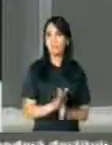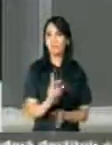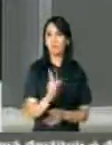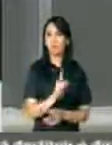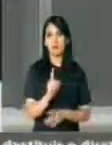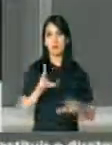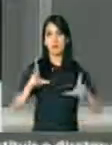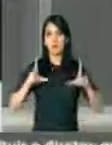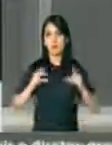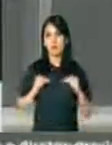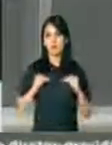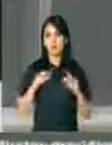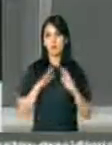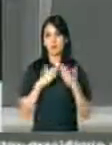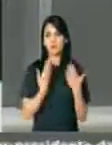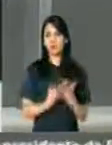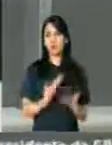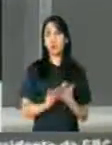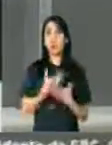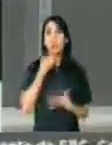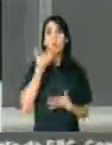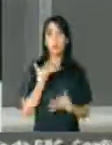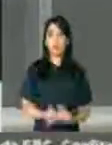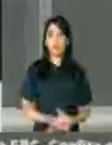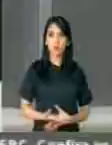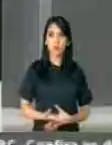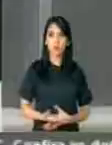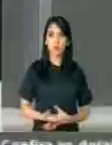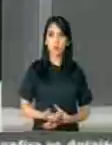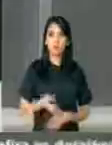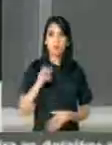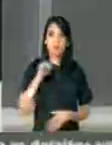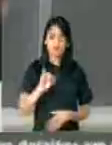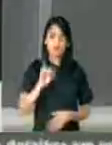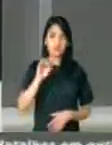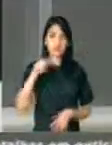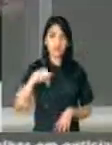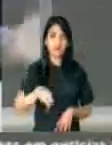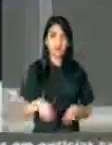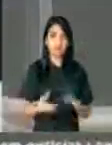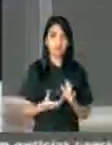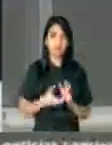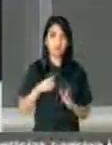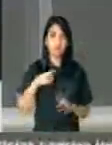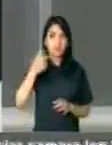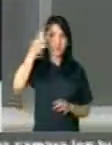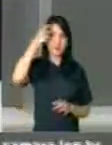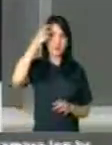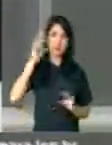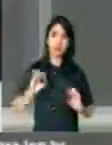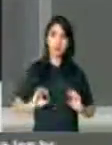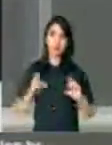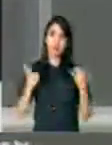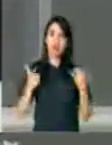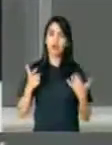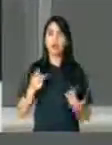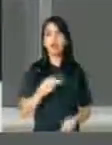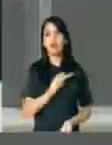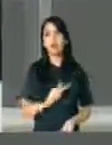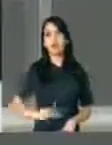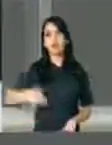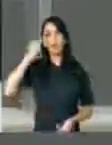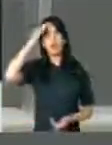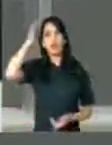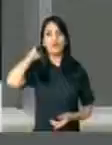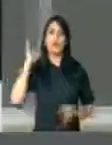estudar numa boa escola. Se a casa tiver essa consciência, evidentemente o governo vai poder passar